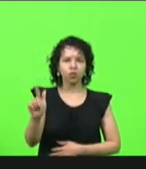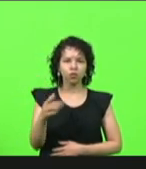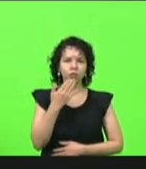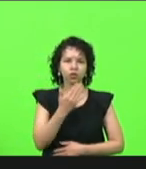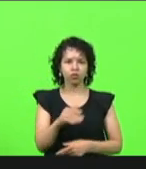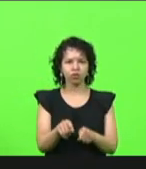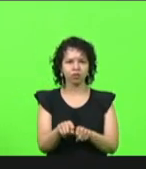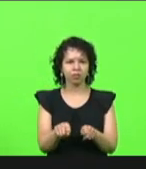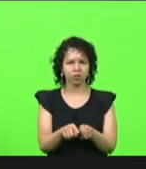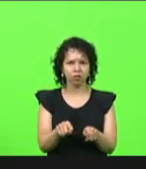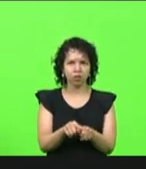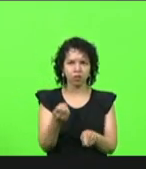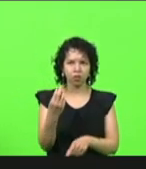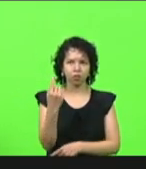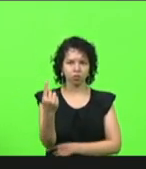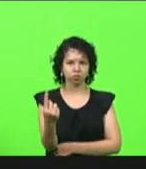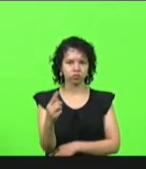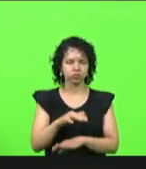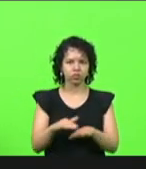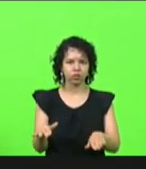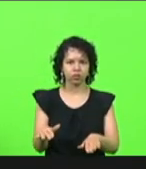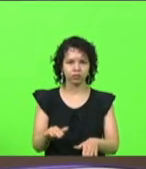aí? Ou foi só o Sargento Lima?